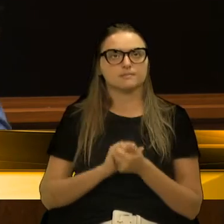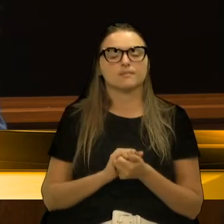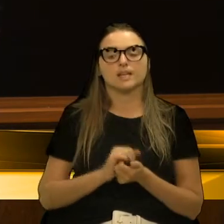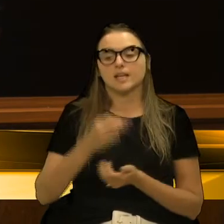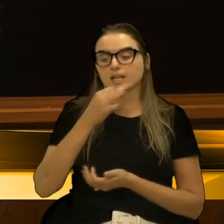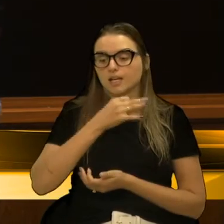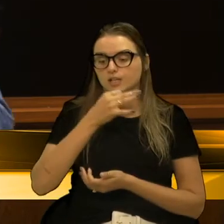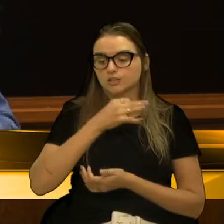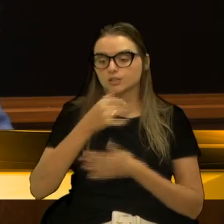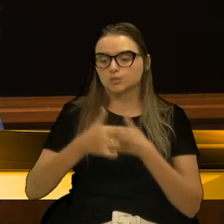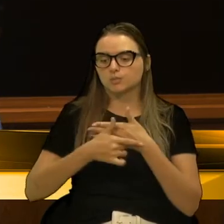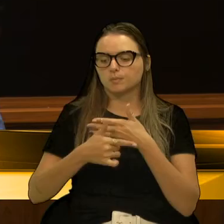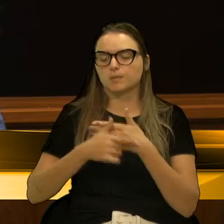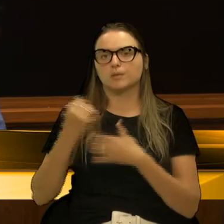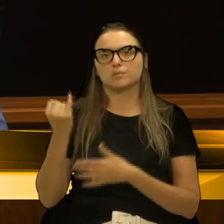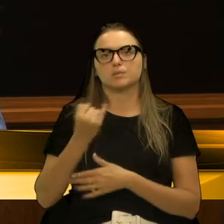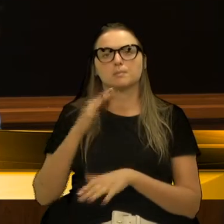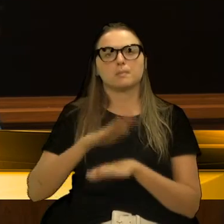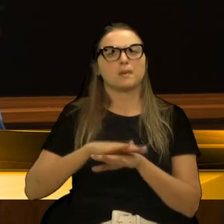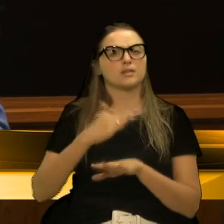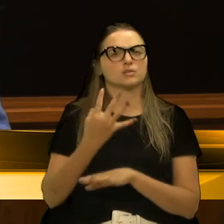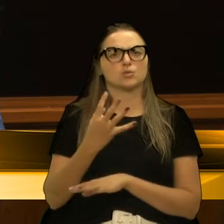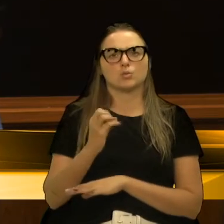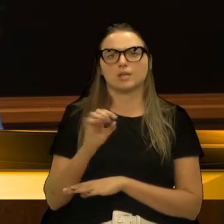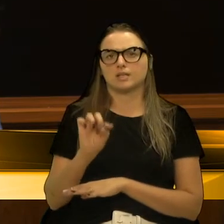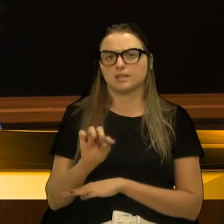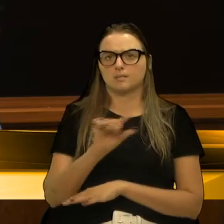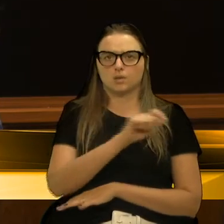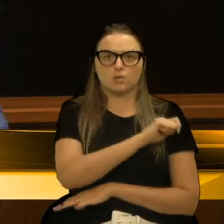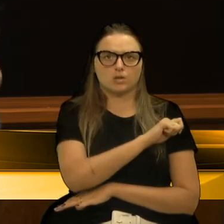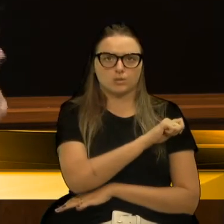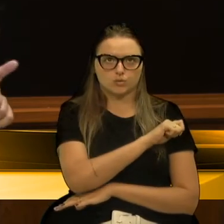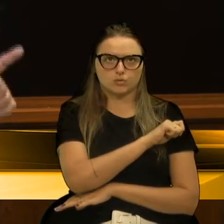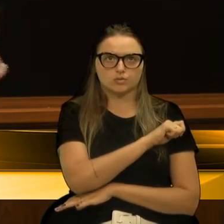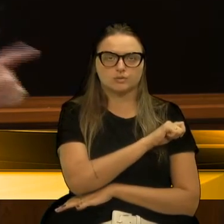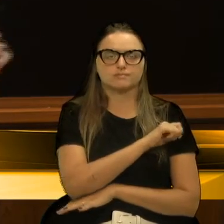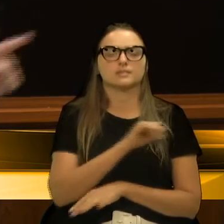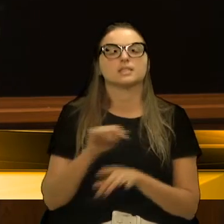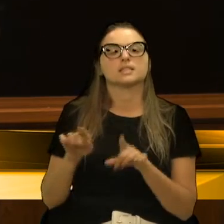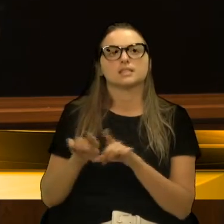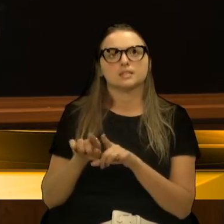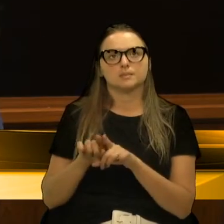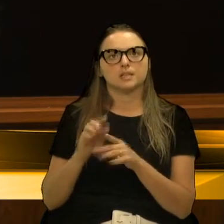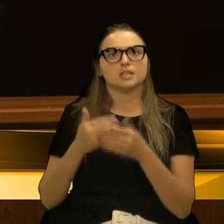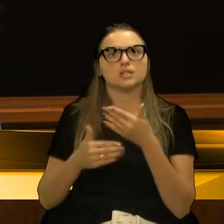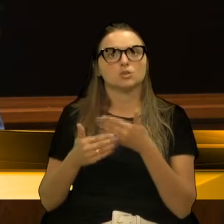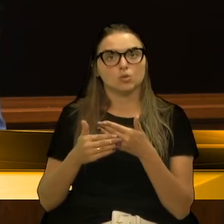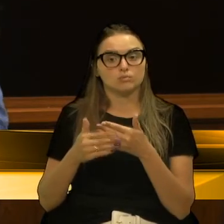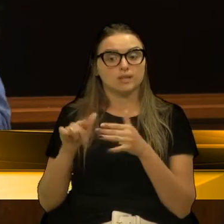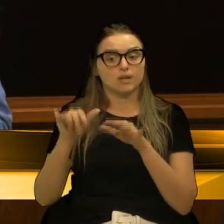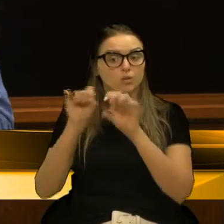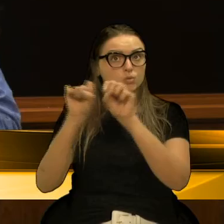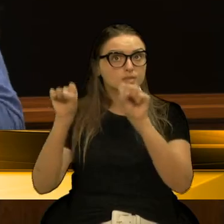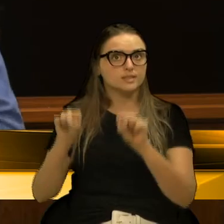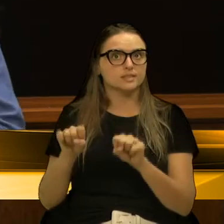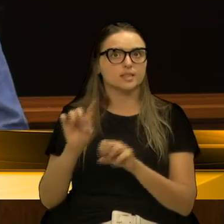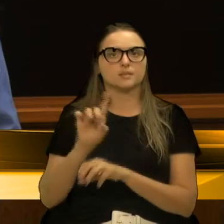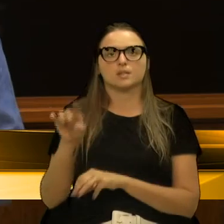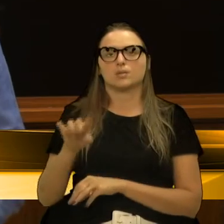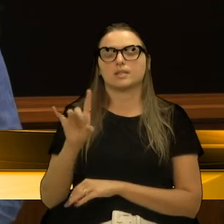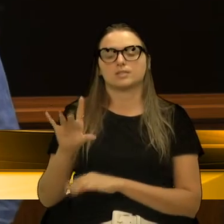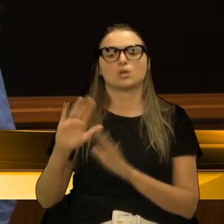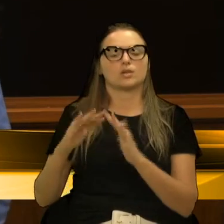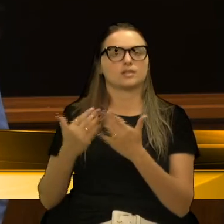importância, nós temos mais de 40 mil alunos, um número elevadíssimo de professores no sistema, vejam que o pedido de informação é do sistema, não é só da rede